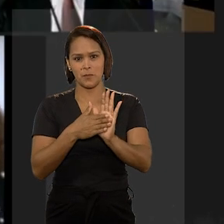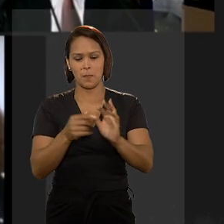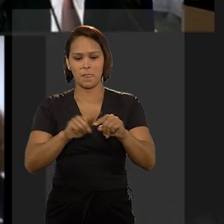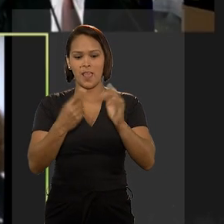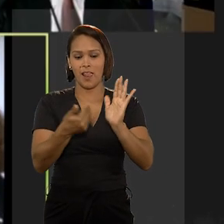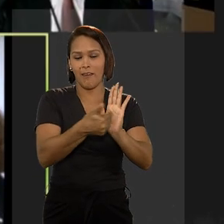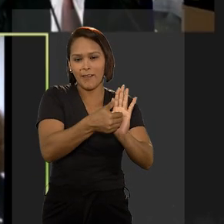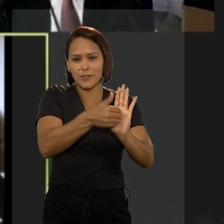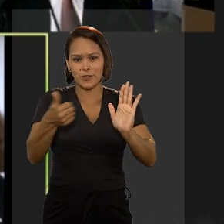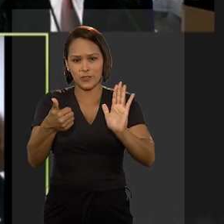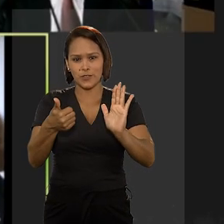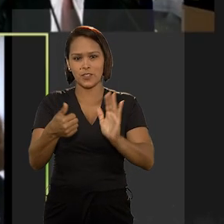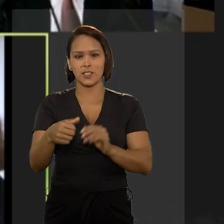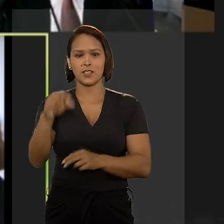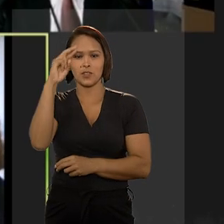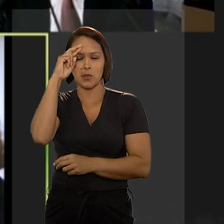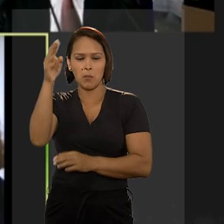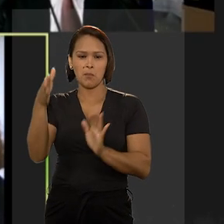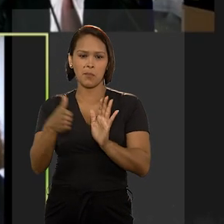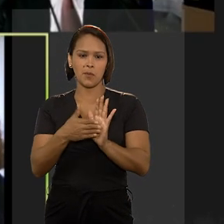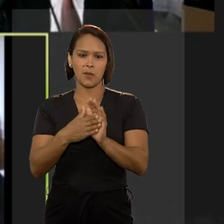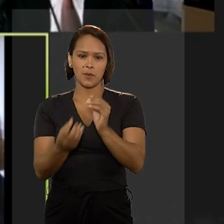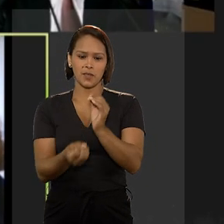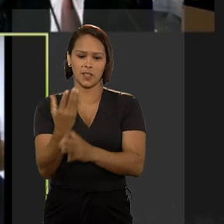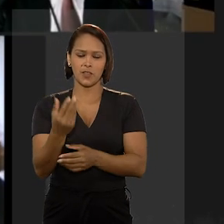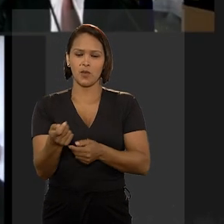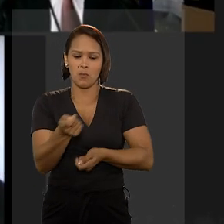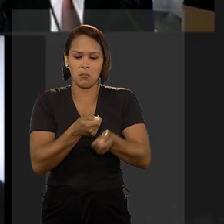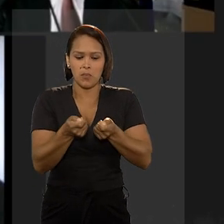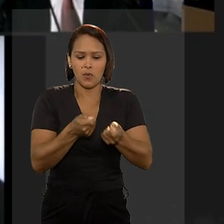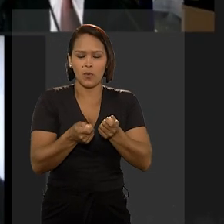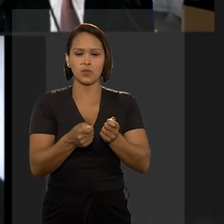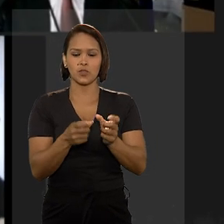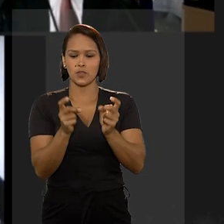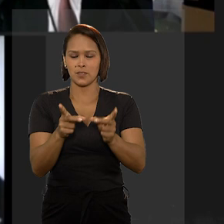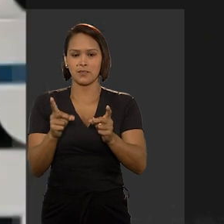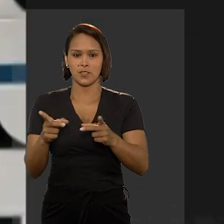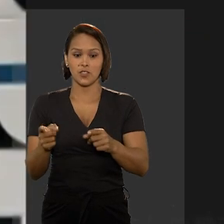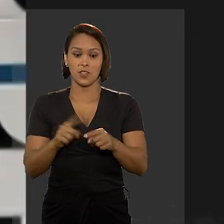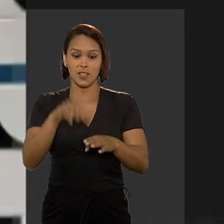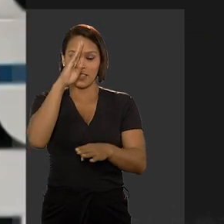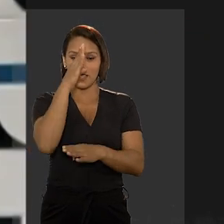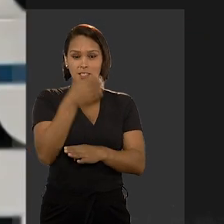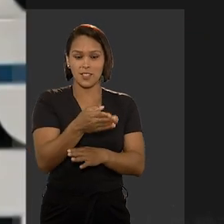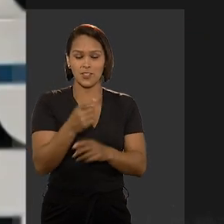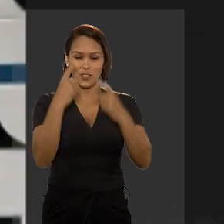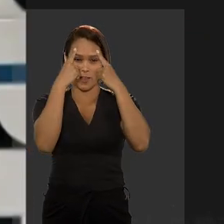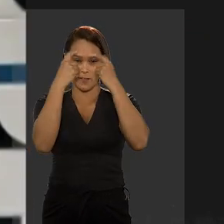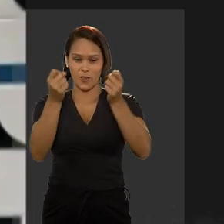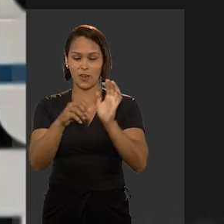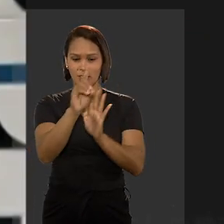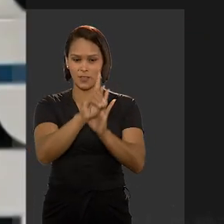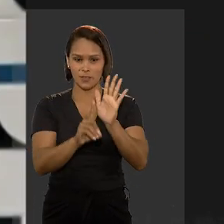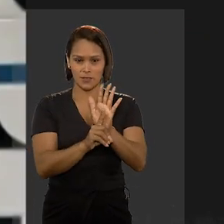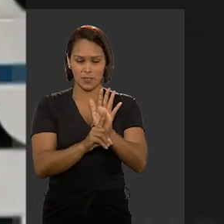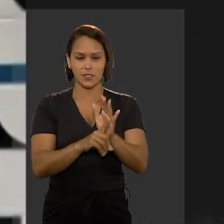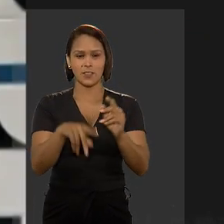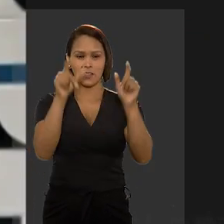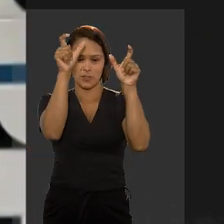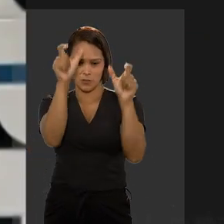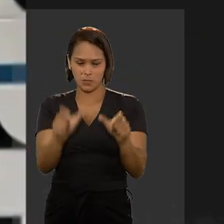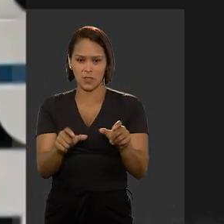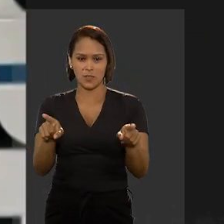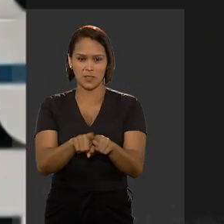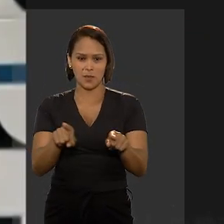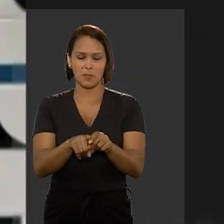uma vez que ela retira do titular o controle sobre aquilo que está sendo comercializado. Nesse sentido, a violação aos direitos de